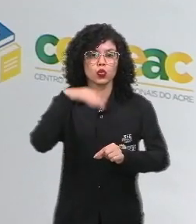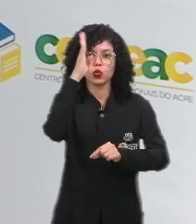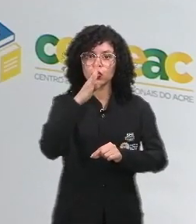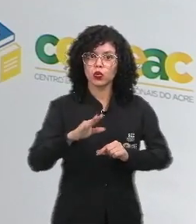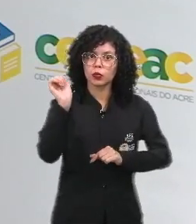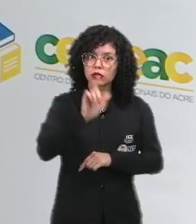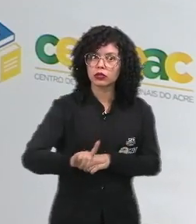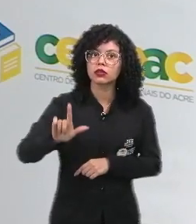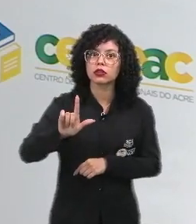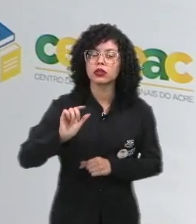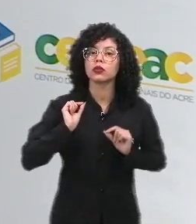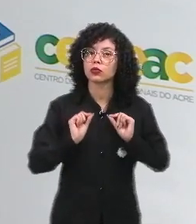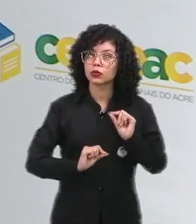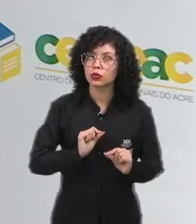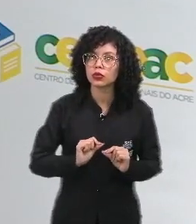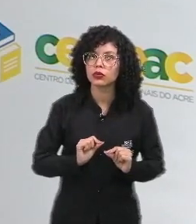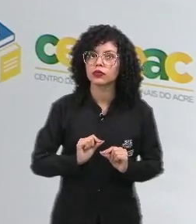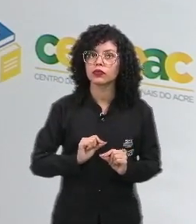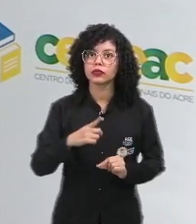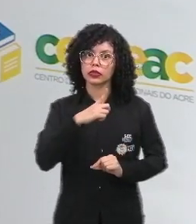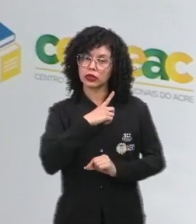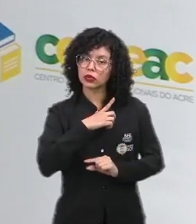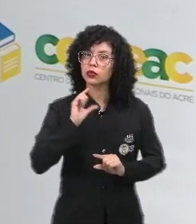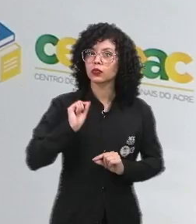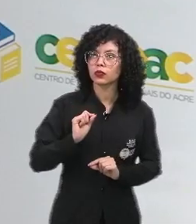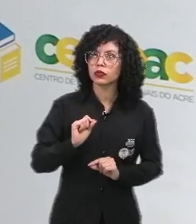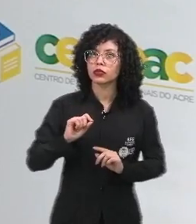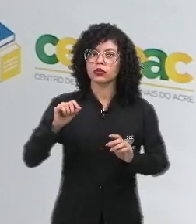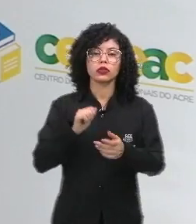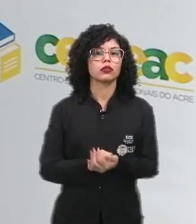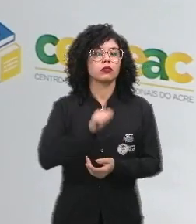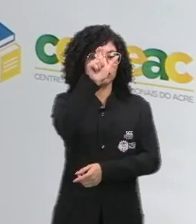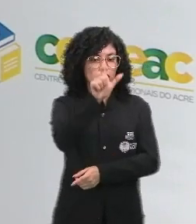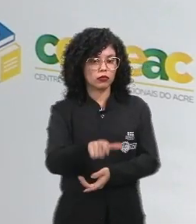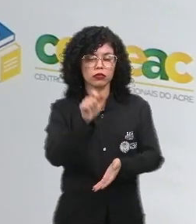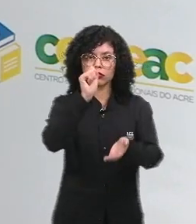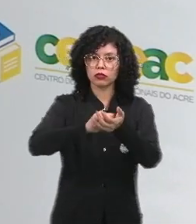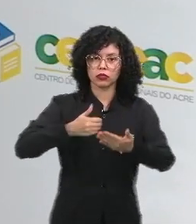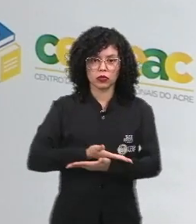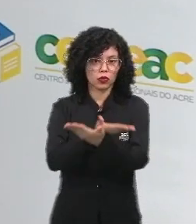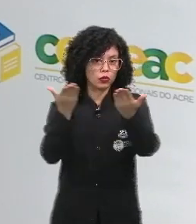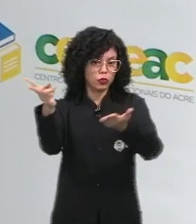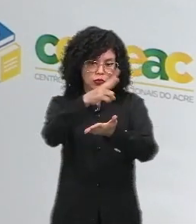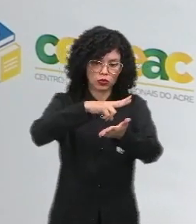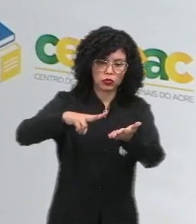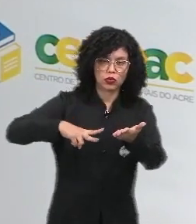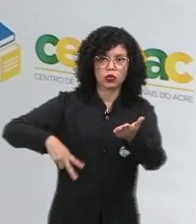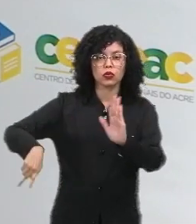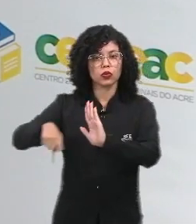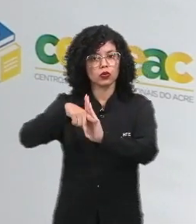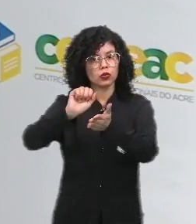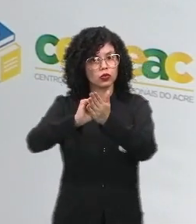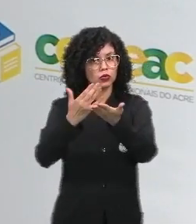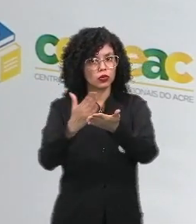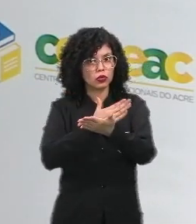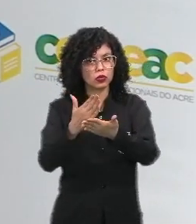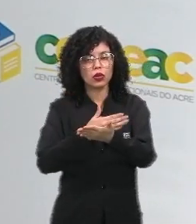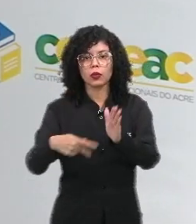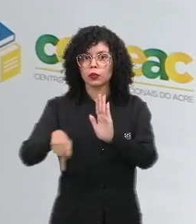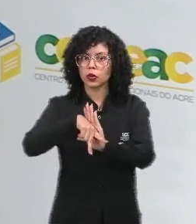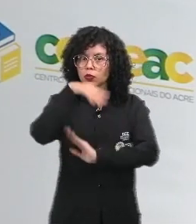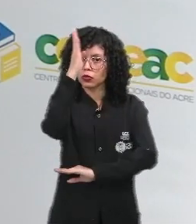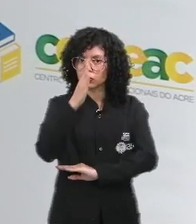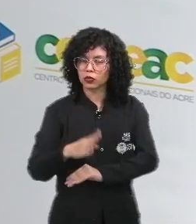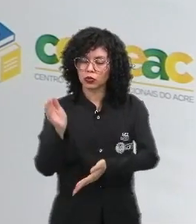brasileira? É eu ter a tríade, autor, público, leitor e obra produzidas no Brasil,